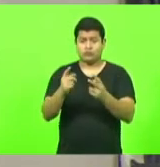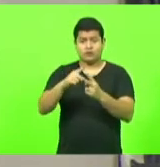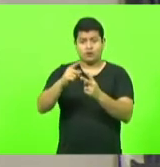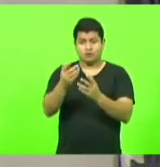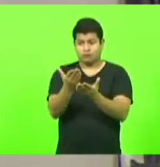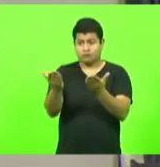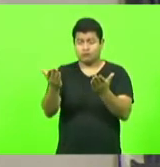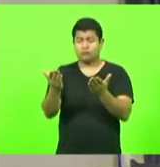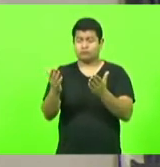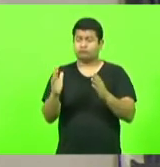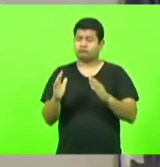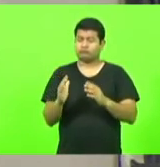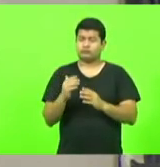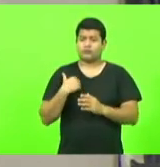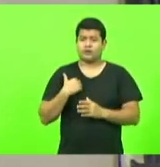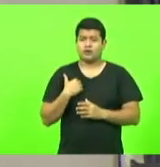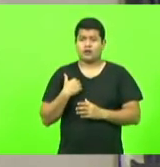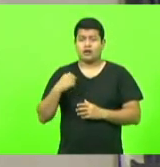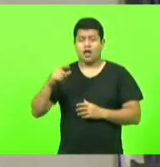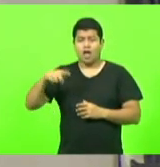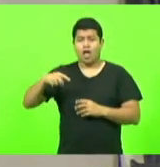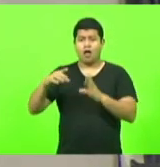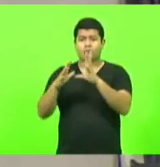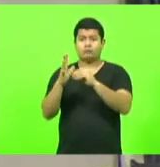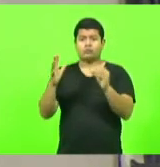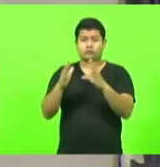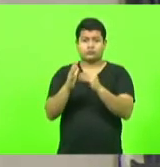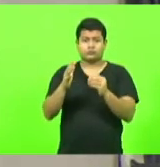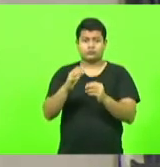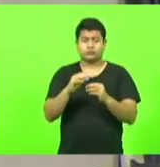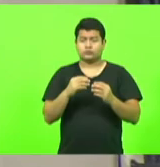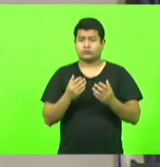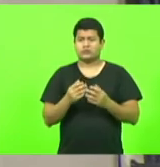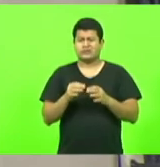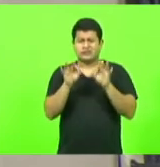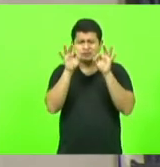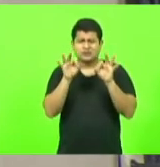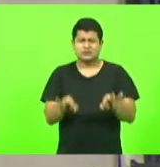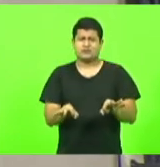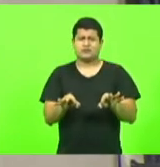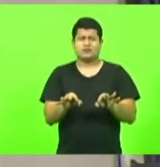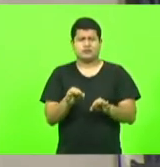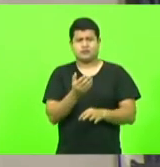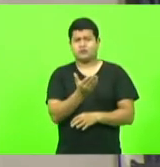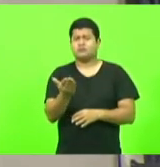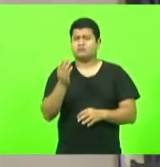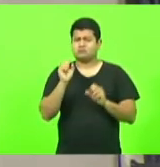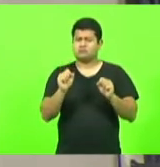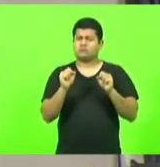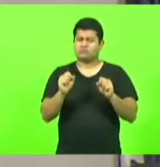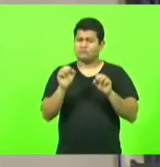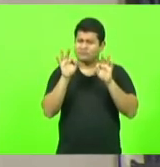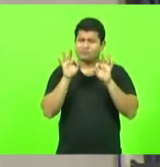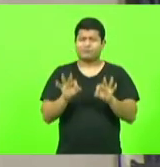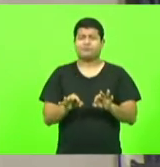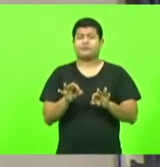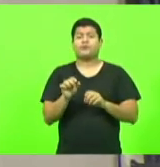catarinense você pode ter certeza vocês podem ter certezas que isso vai